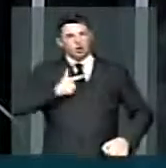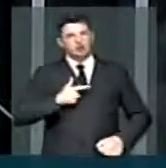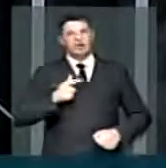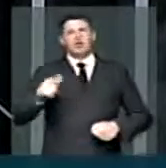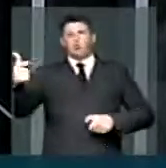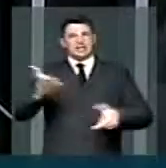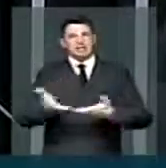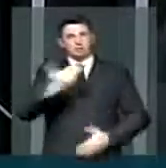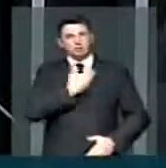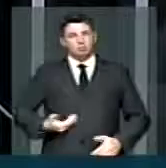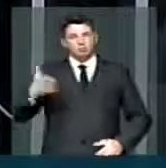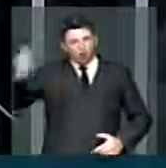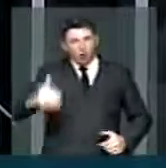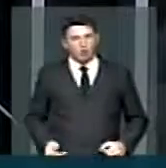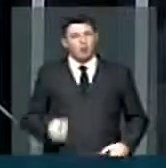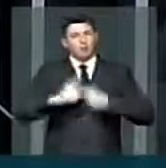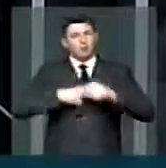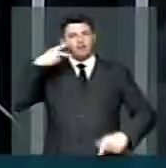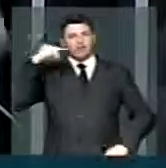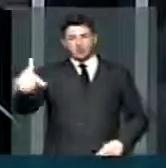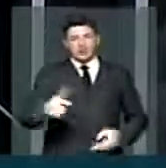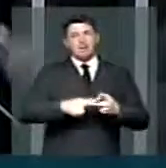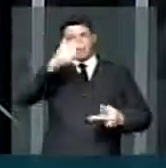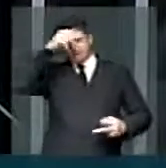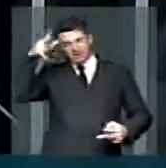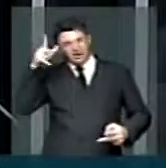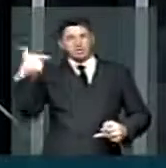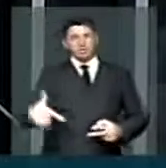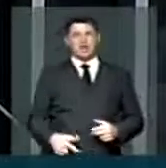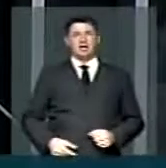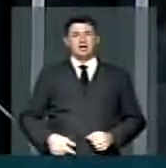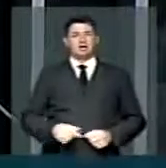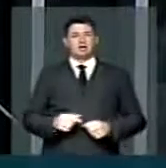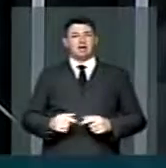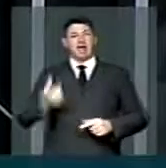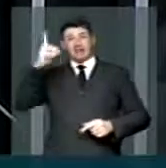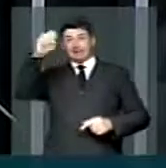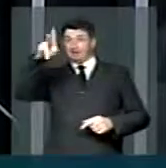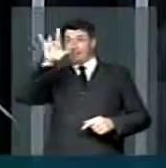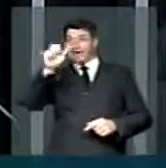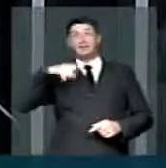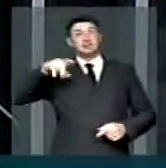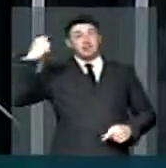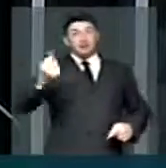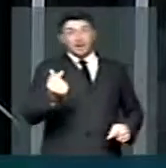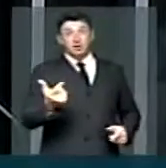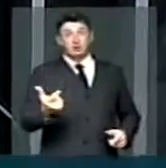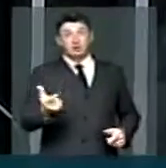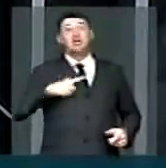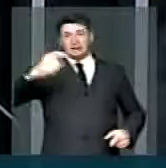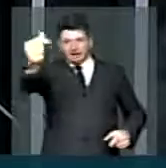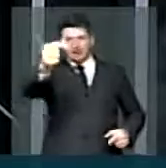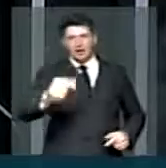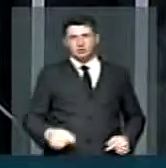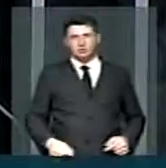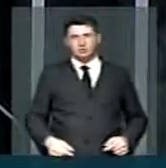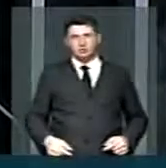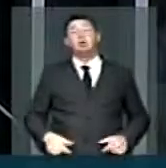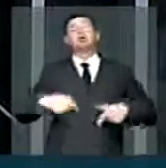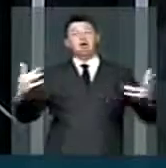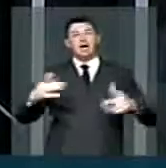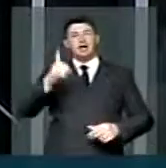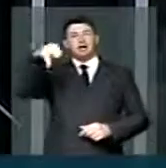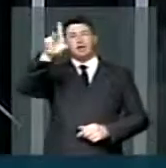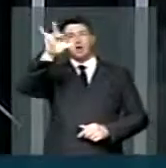serviços públicos por que não ter vereador prefeito e daí a democracia tem preço democracia tem preço e a